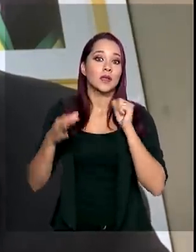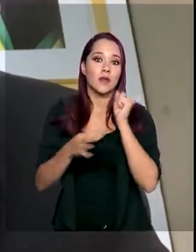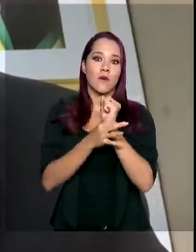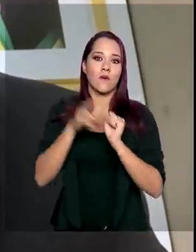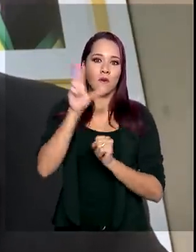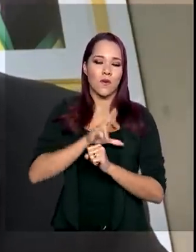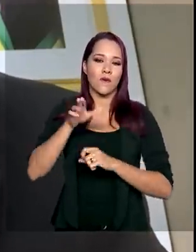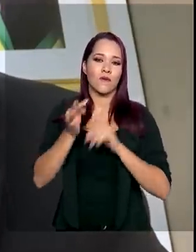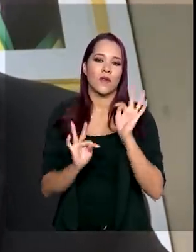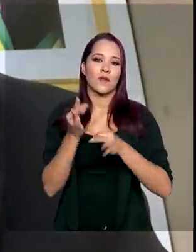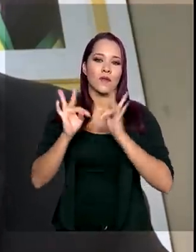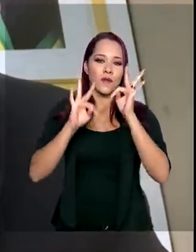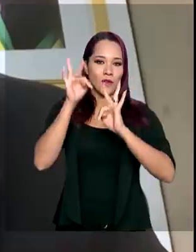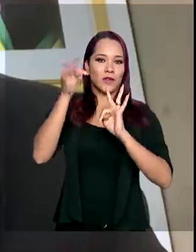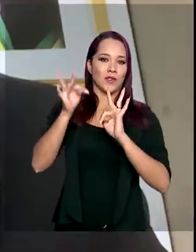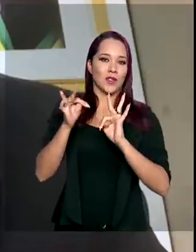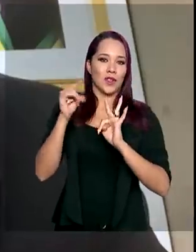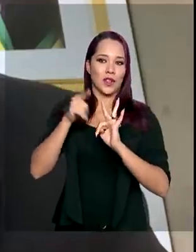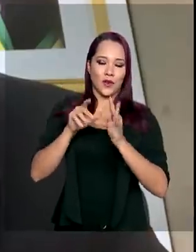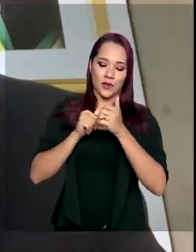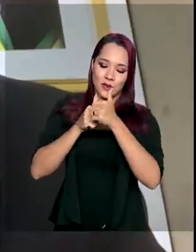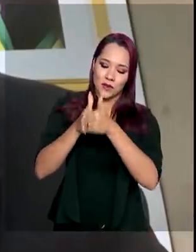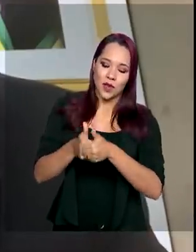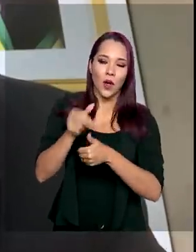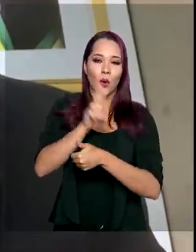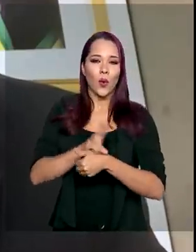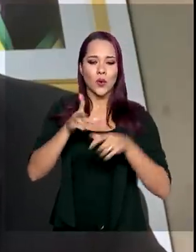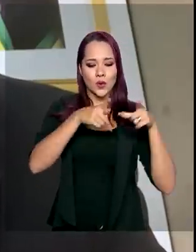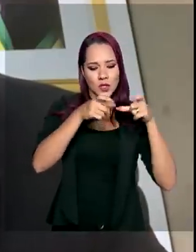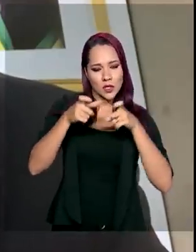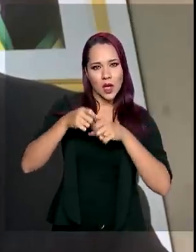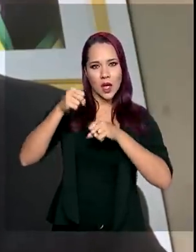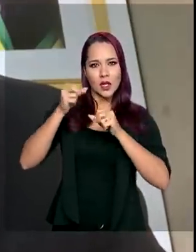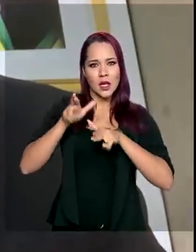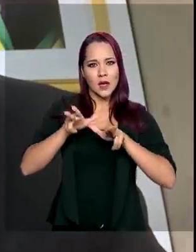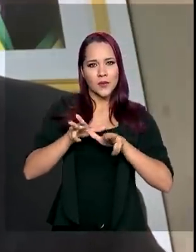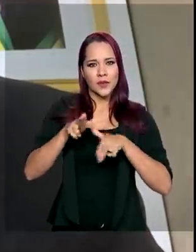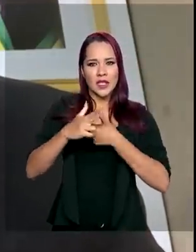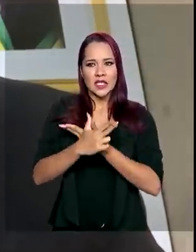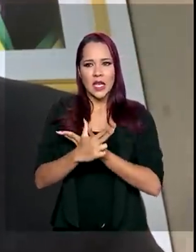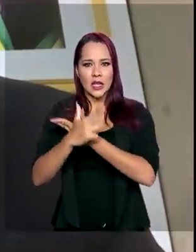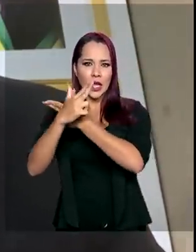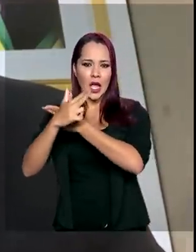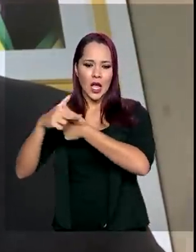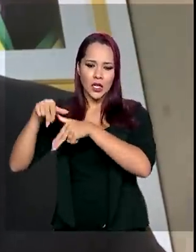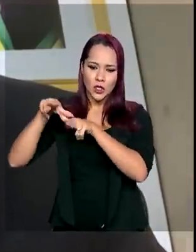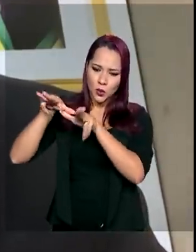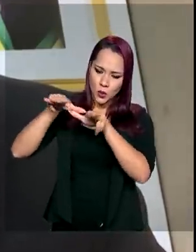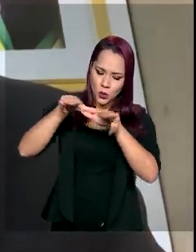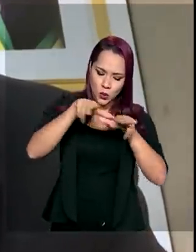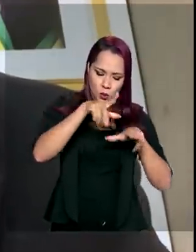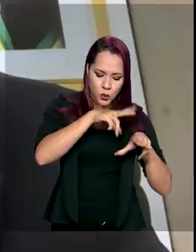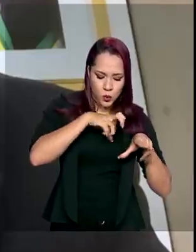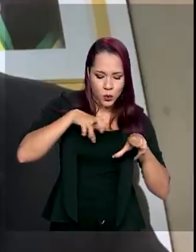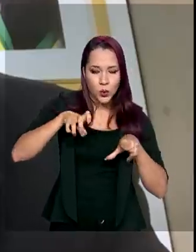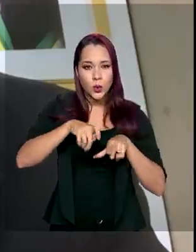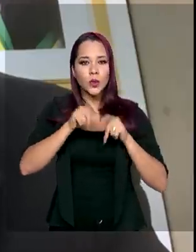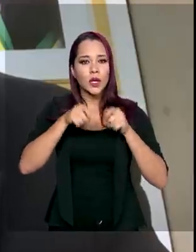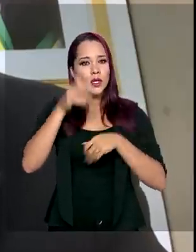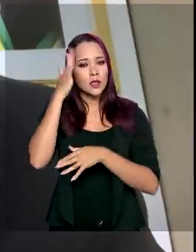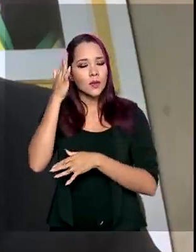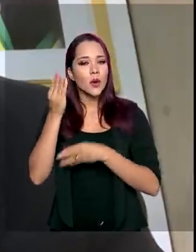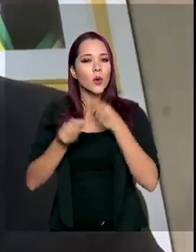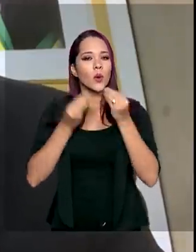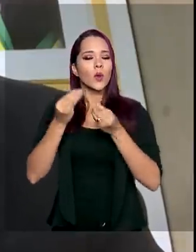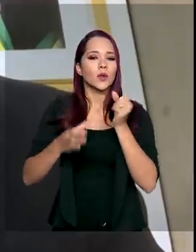tecnologia, com o assessoramento remoto, com o uso de imagens de satélite, e que a gente permita que a gente tenha segurança ambiental e fundiária, de